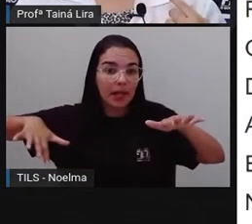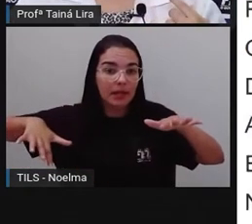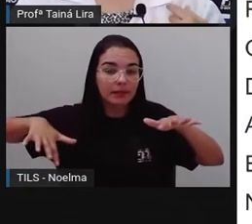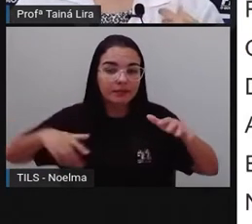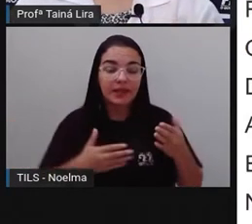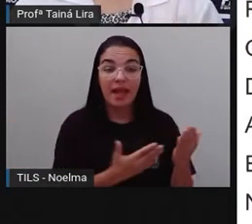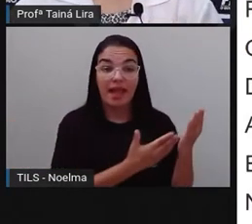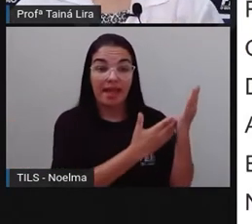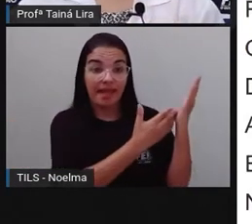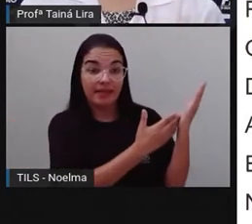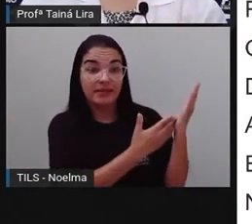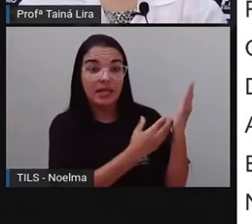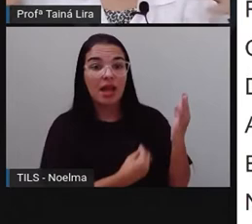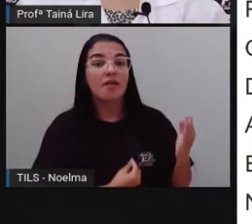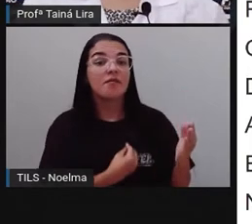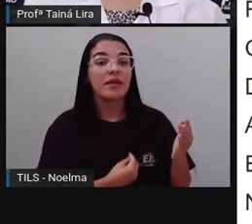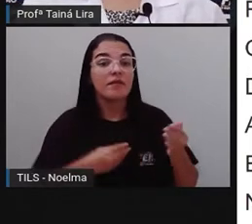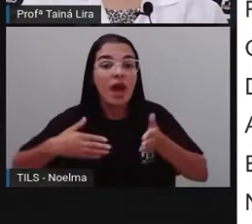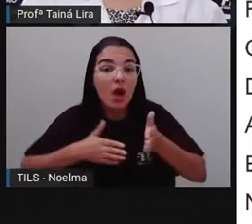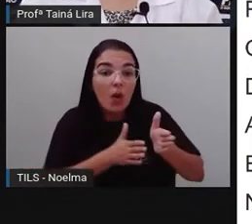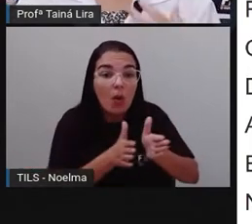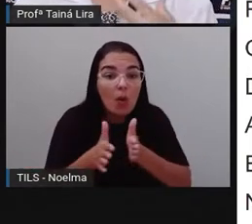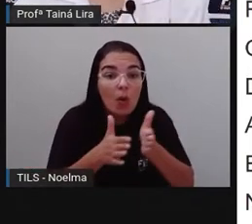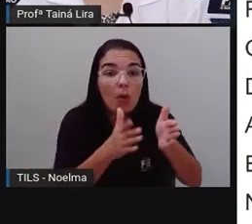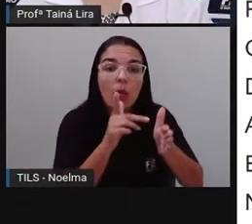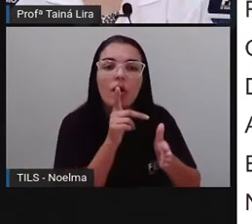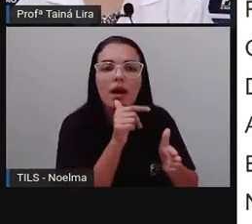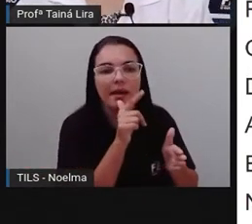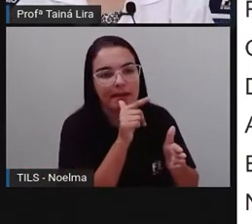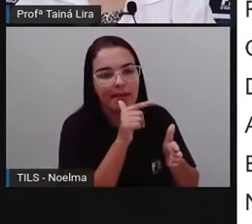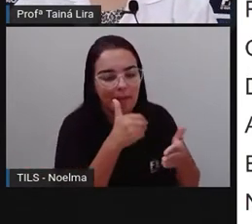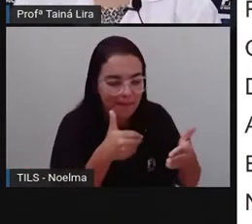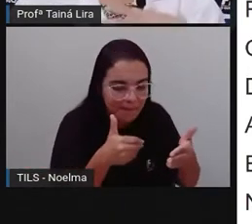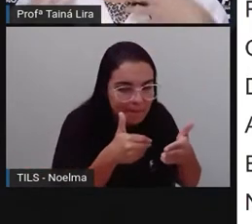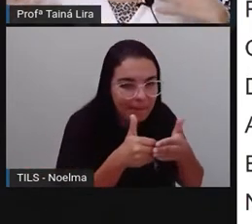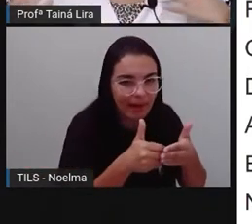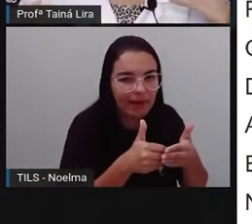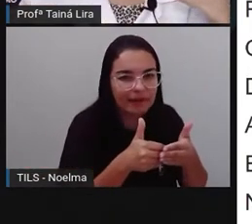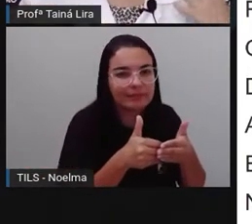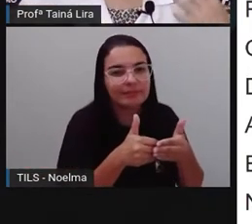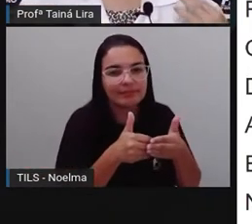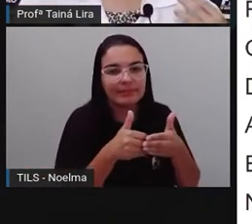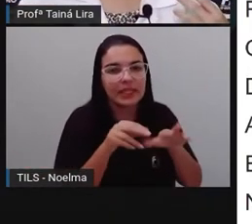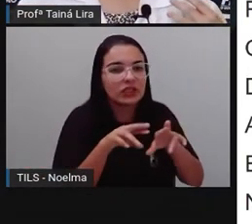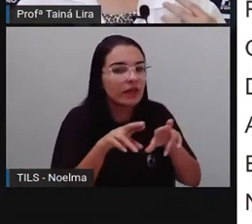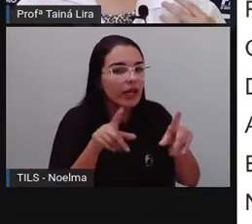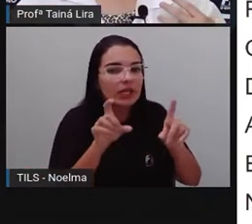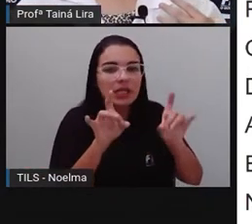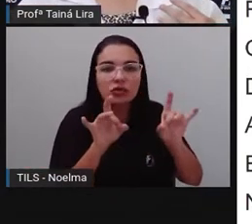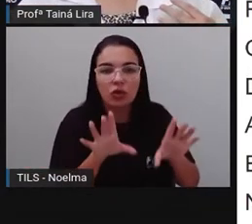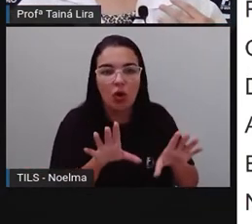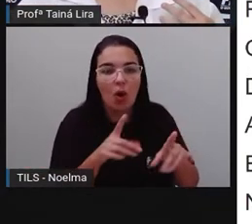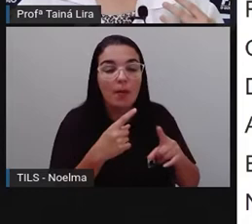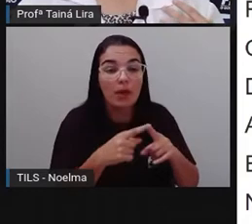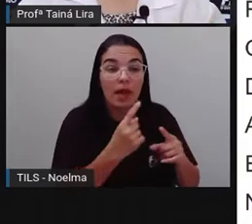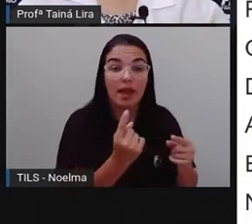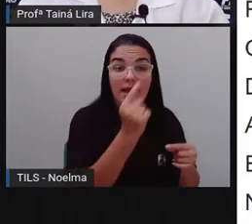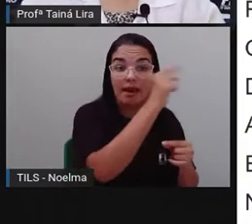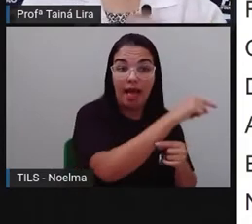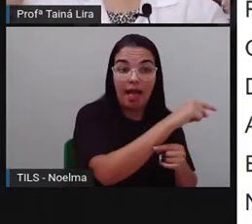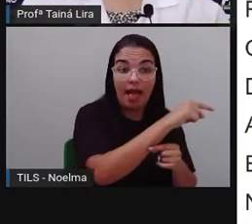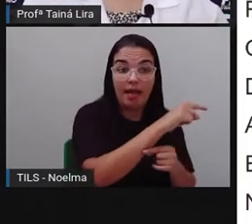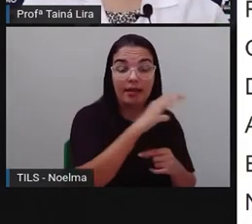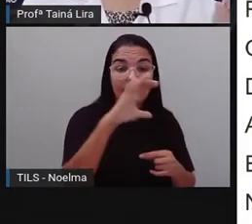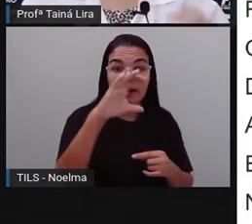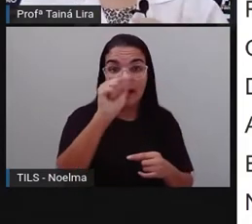os ribeirinhos, eles vivem na beira dos rios, tá? Então, olha lá as casinhas, então, essas casinhas